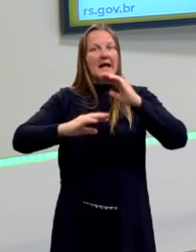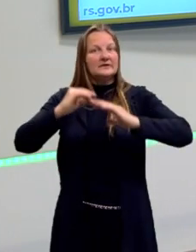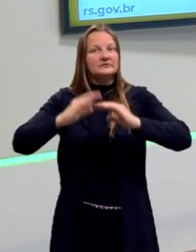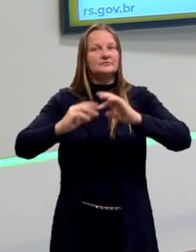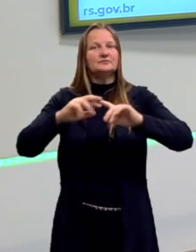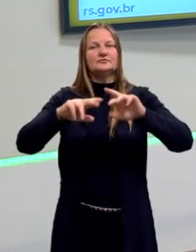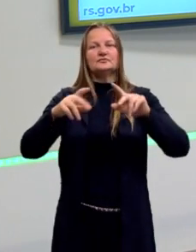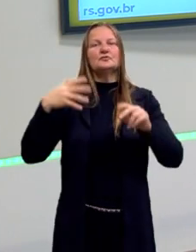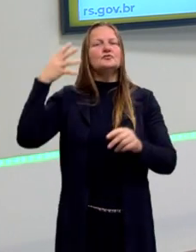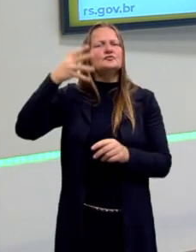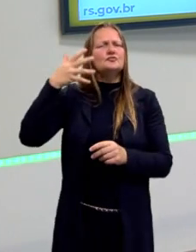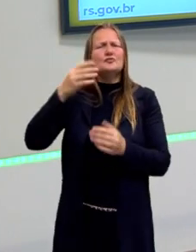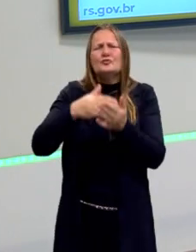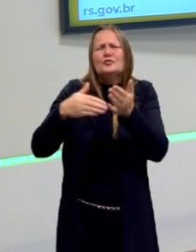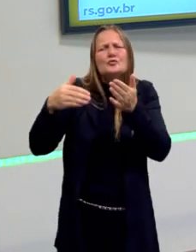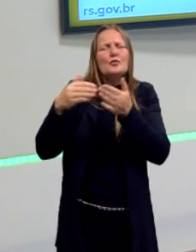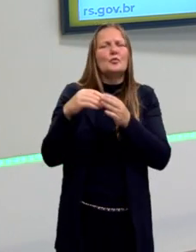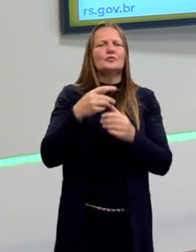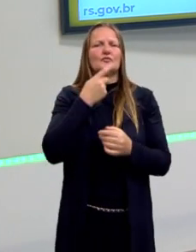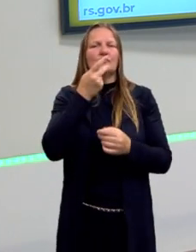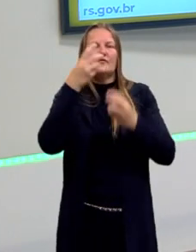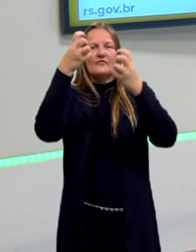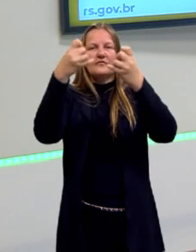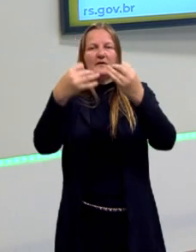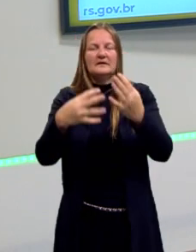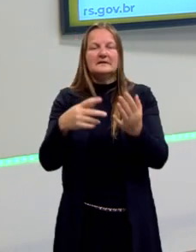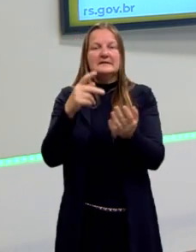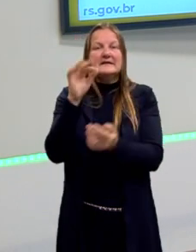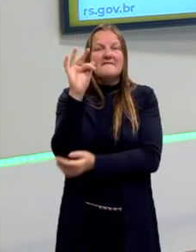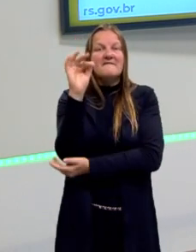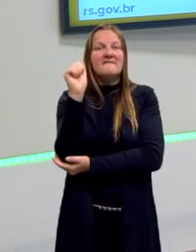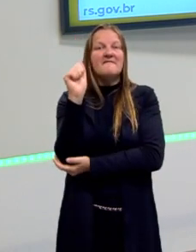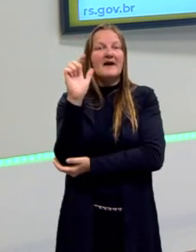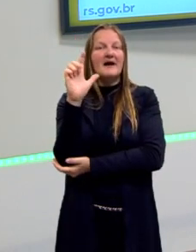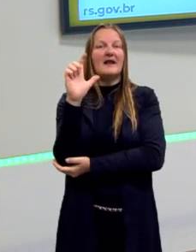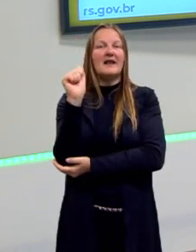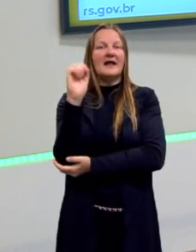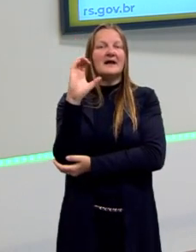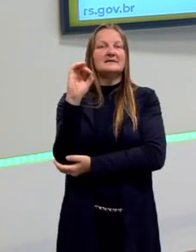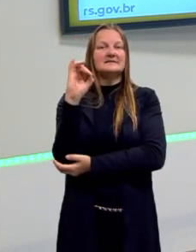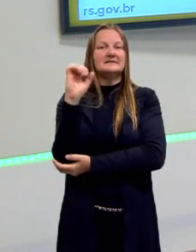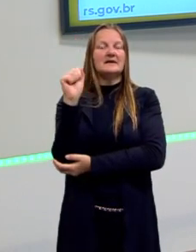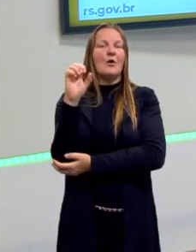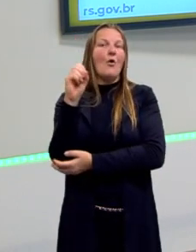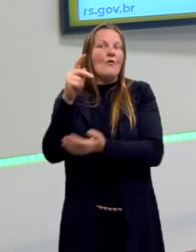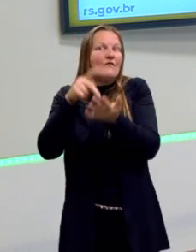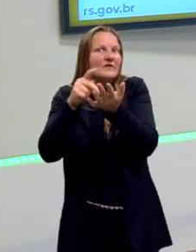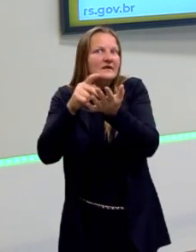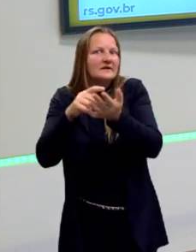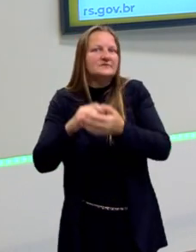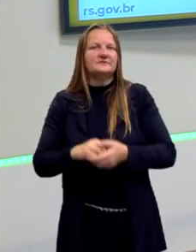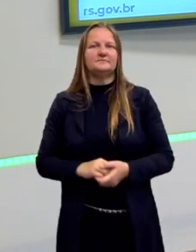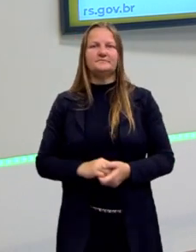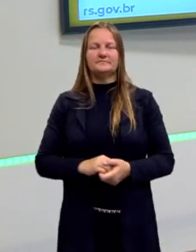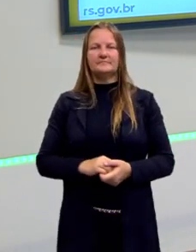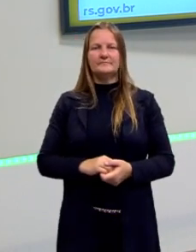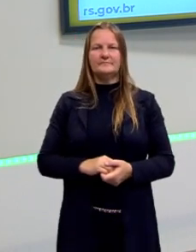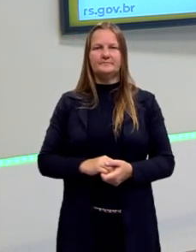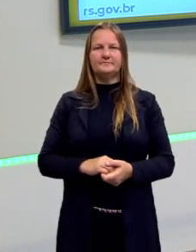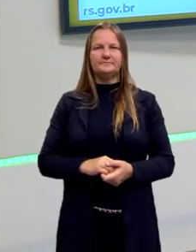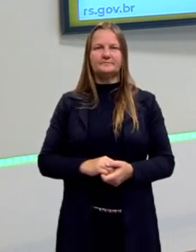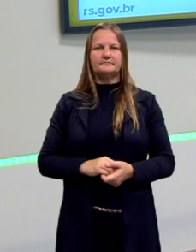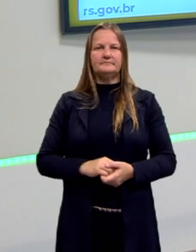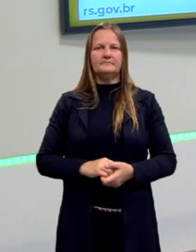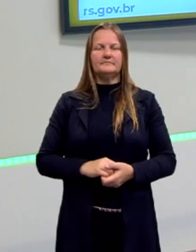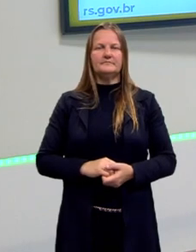os discursos, em todas as falas, se há falácias ou se são afirmações